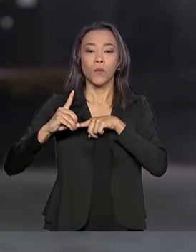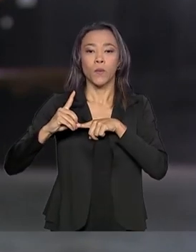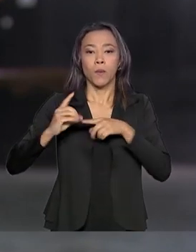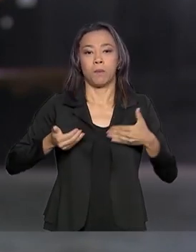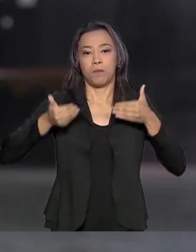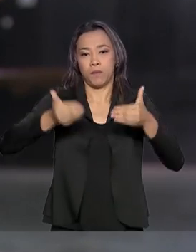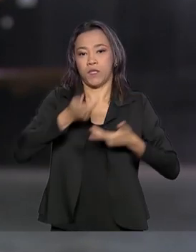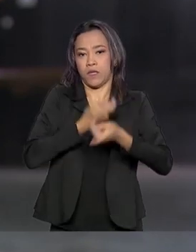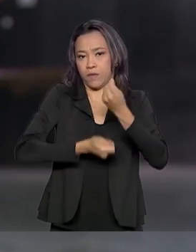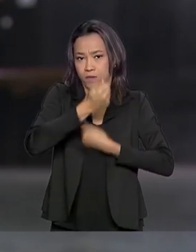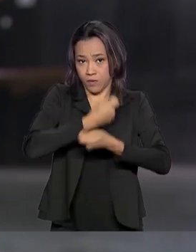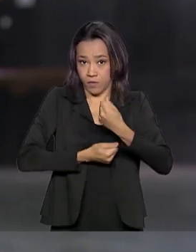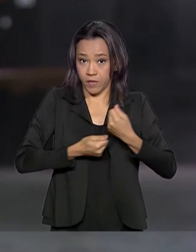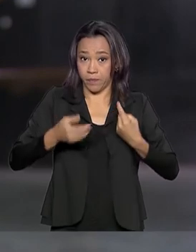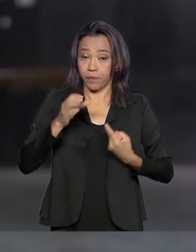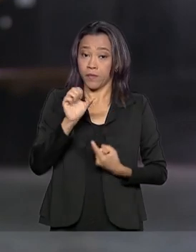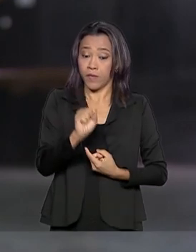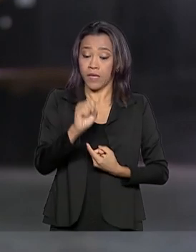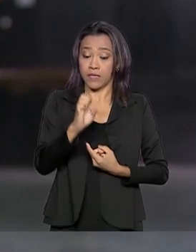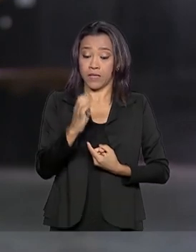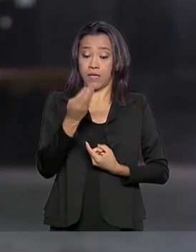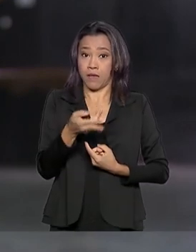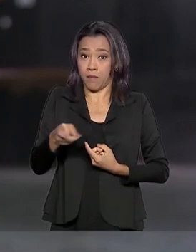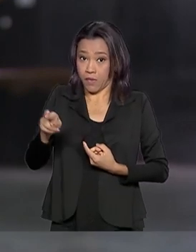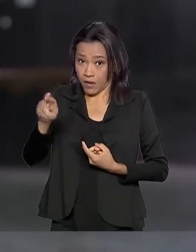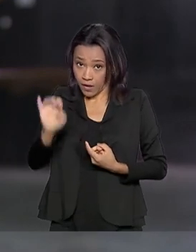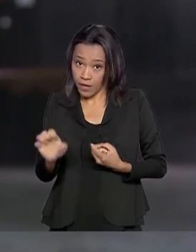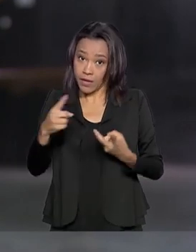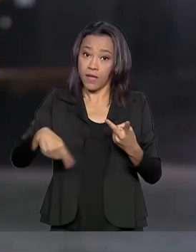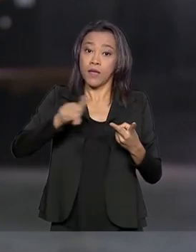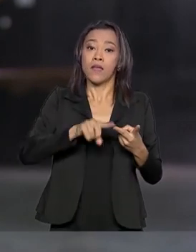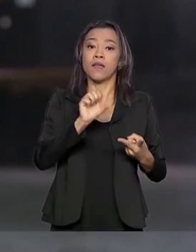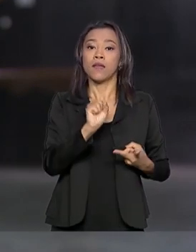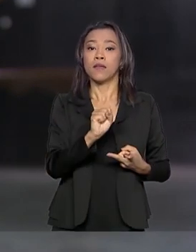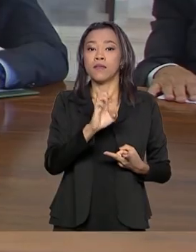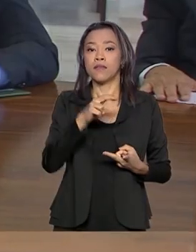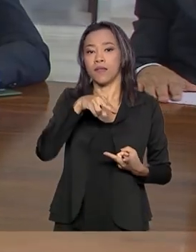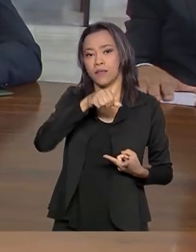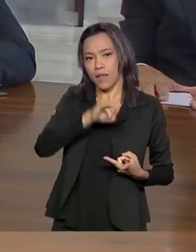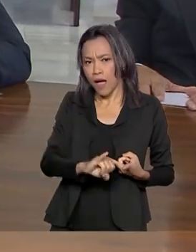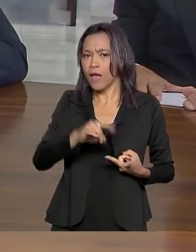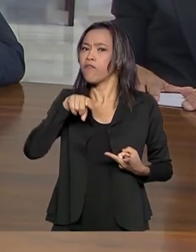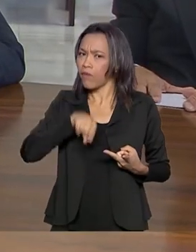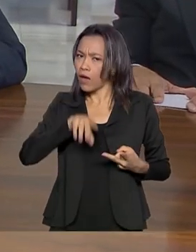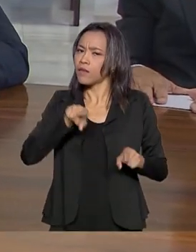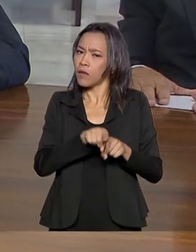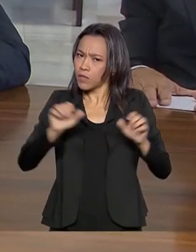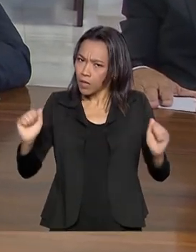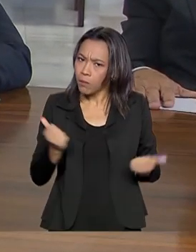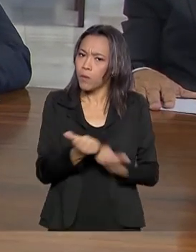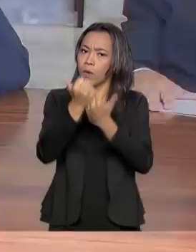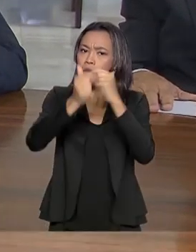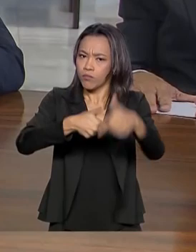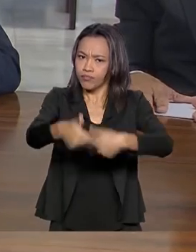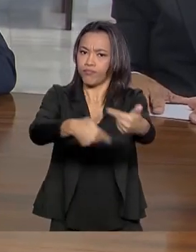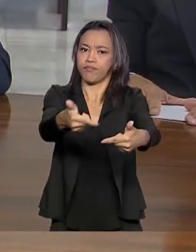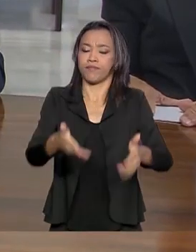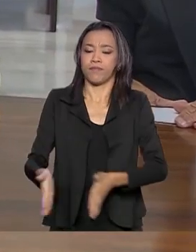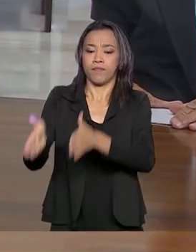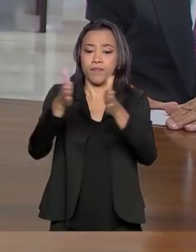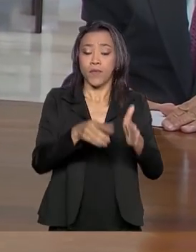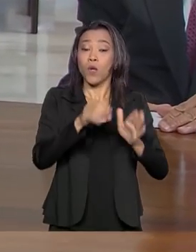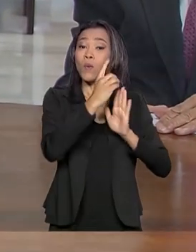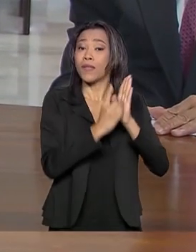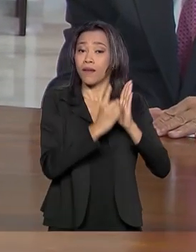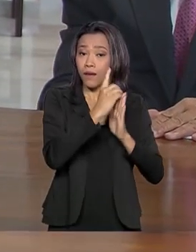Economia. Sebrae e Senai vão executar o Brasil Mais. A assinatura de lançamento do decreto que